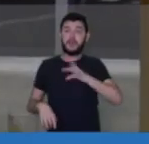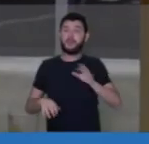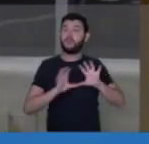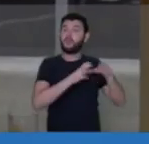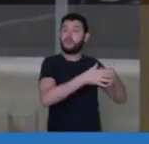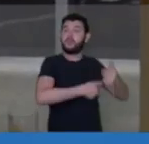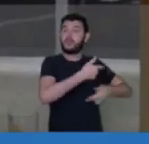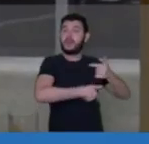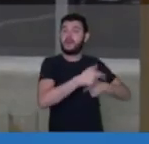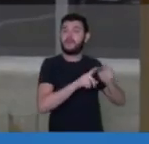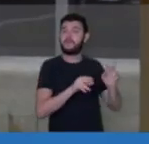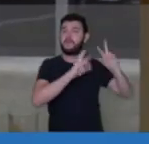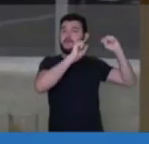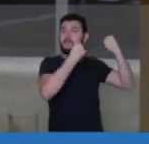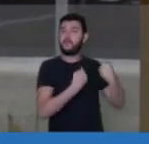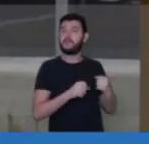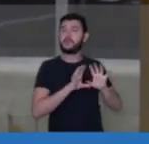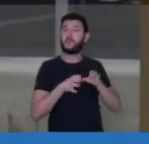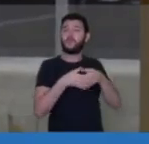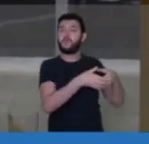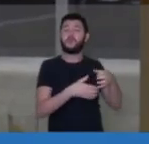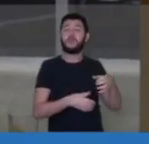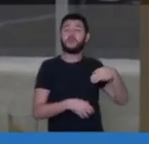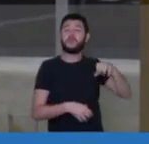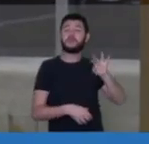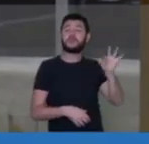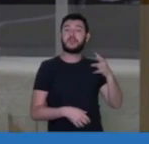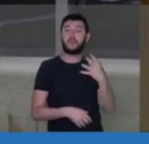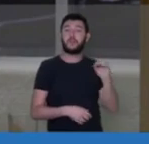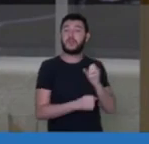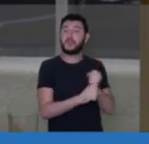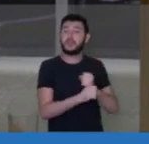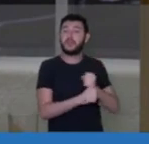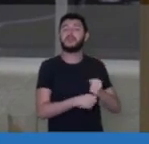pé por 40 anos esse movimento, e que vai manter por mais...